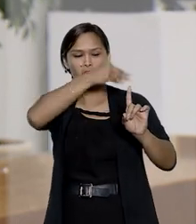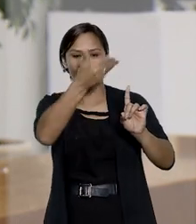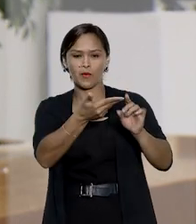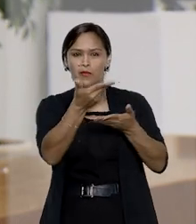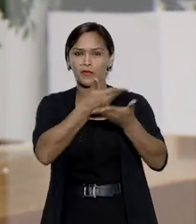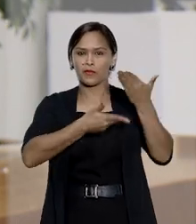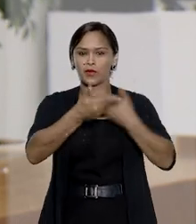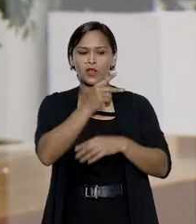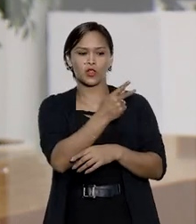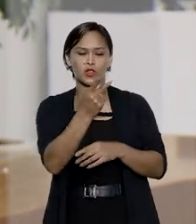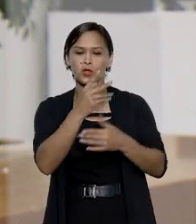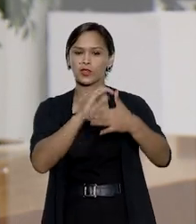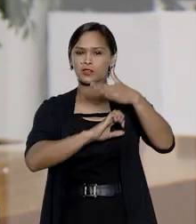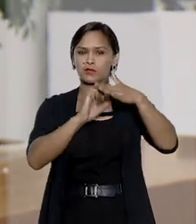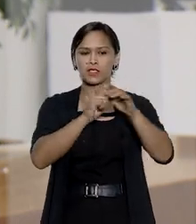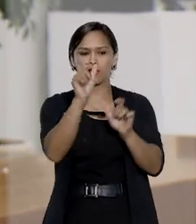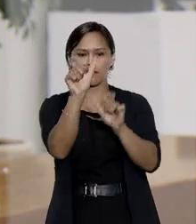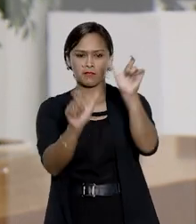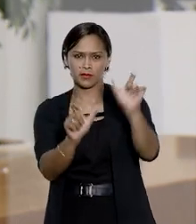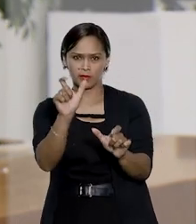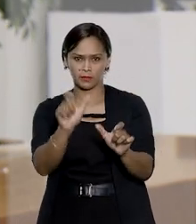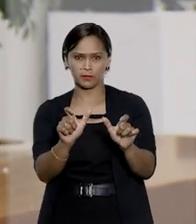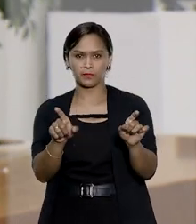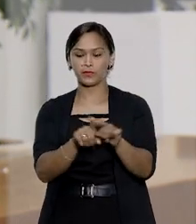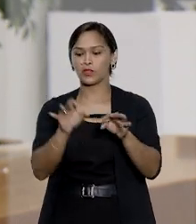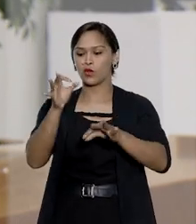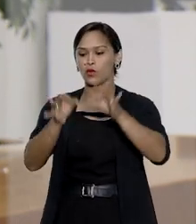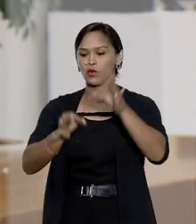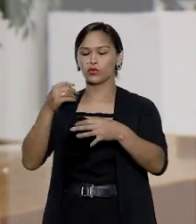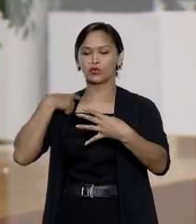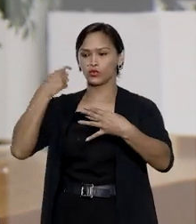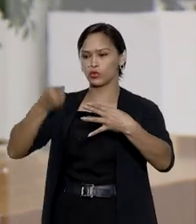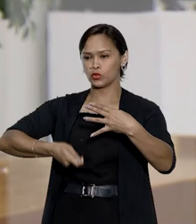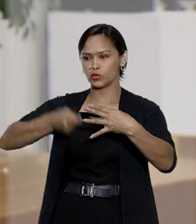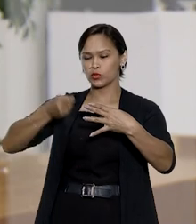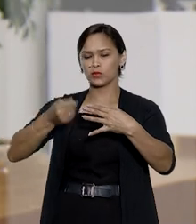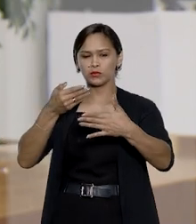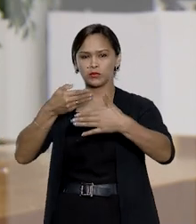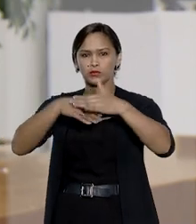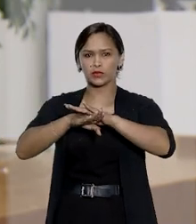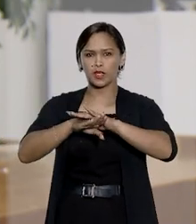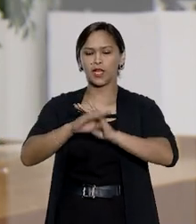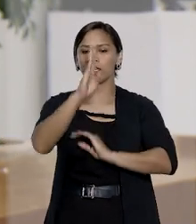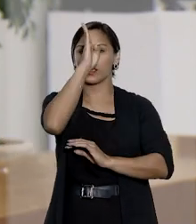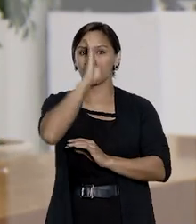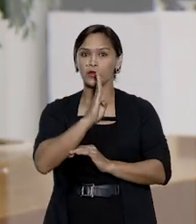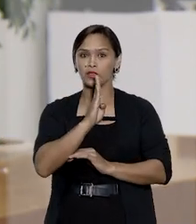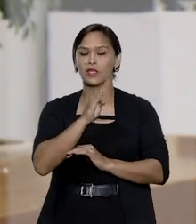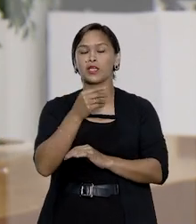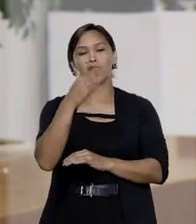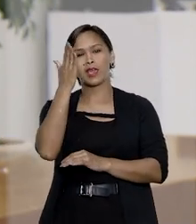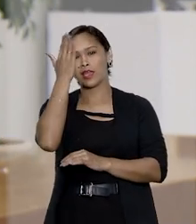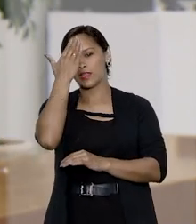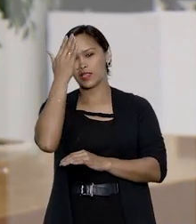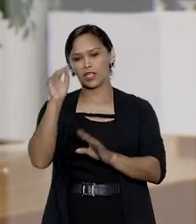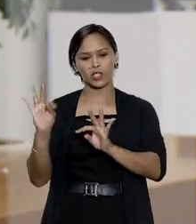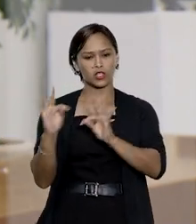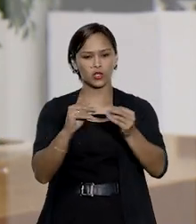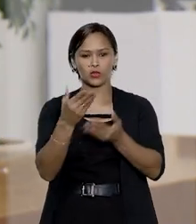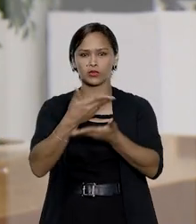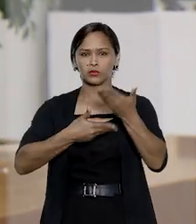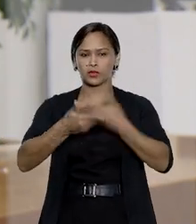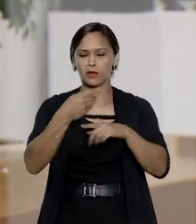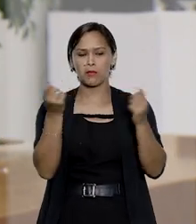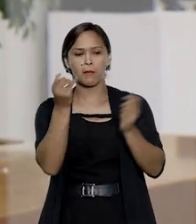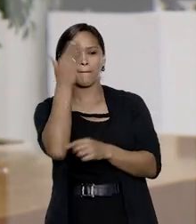que eram dois empresários individuais. O juiz de primeiro grau havia indeferido a gratuidade, considerando que os autores deveriam